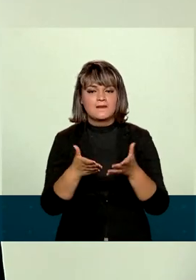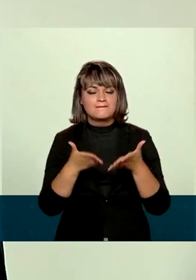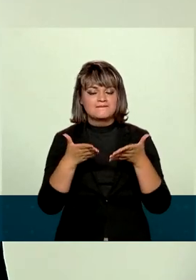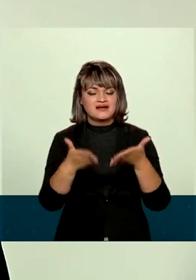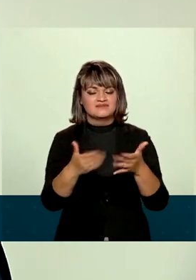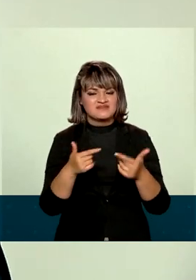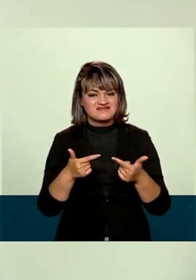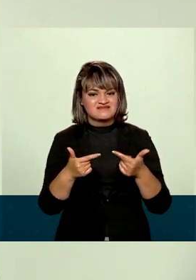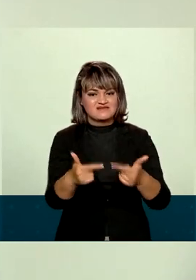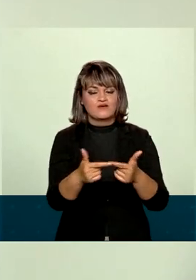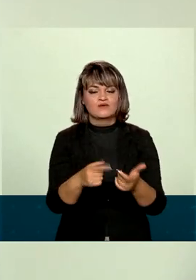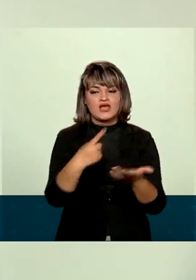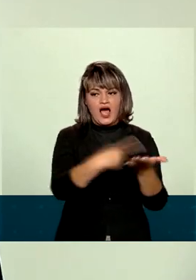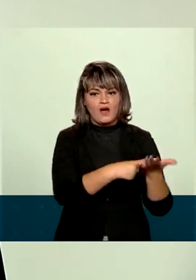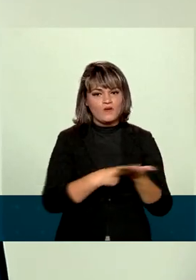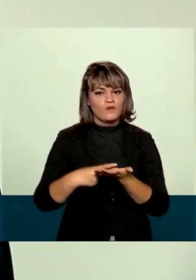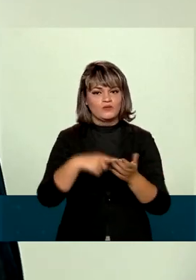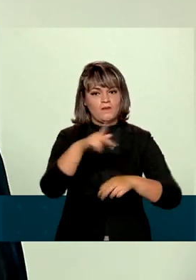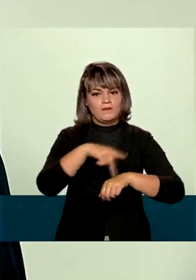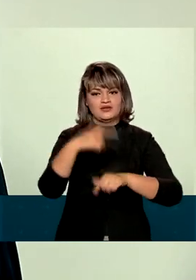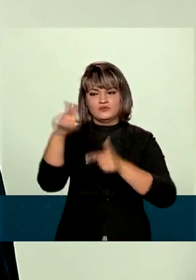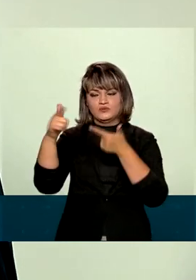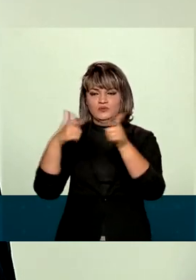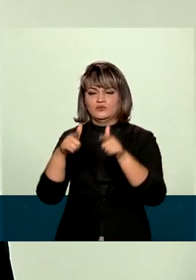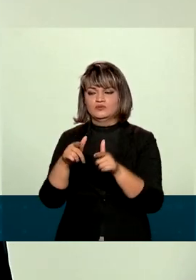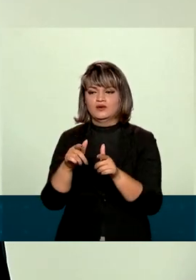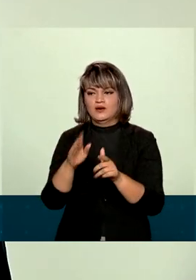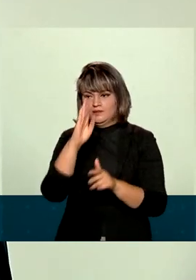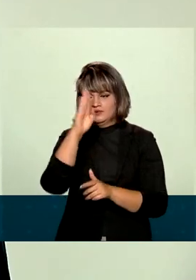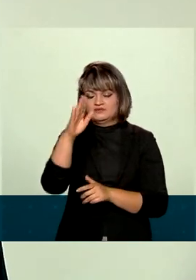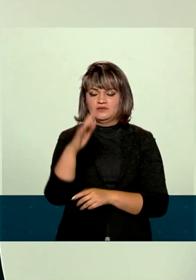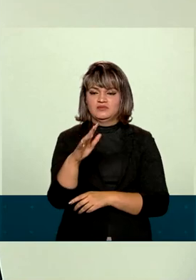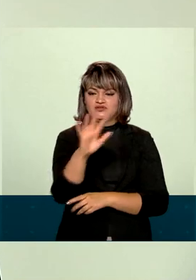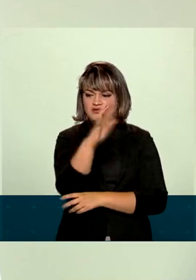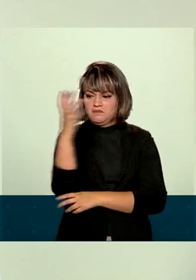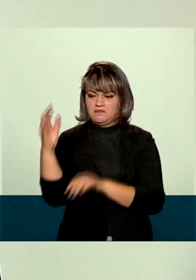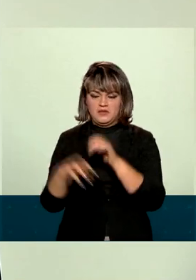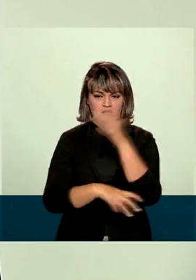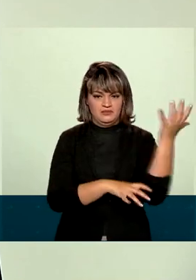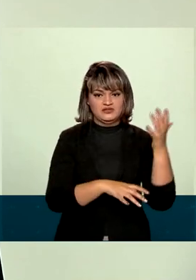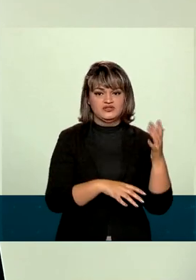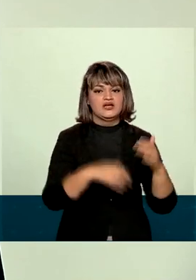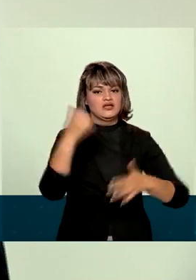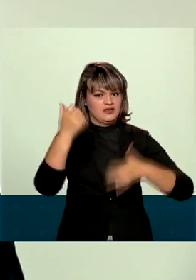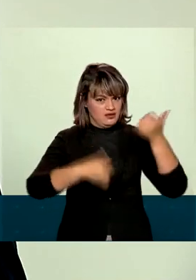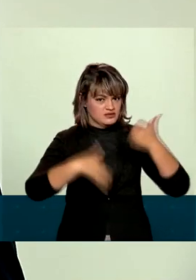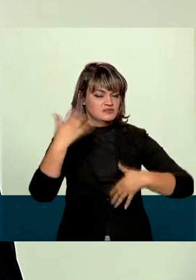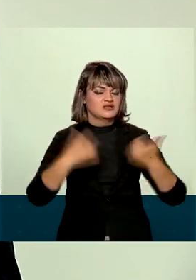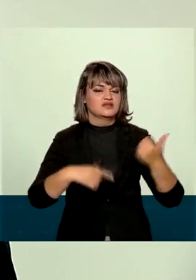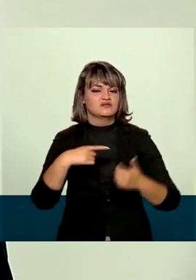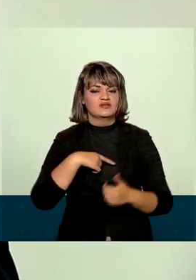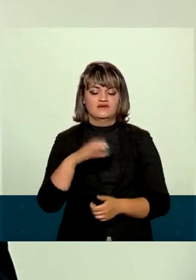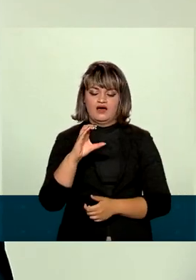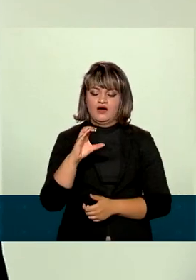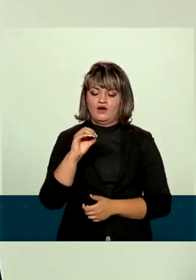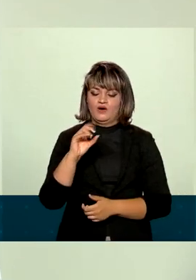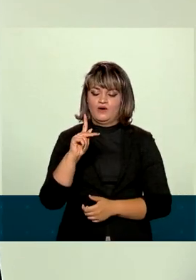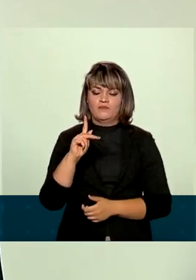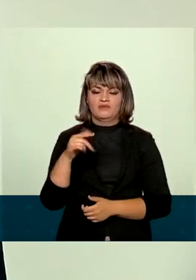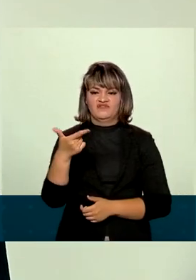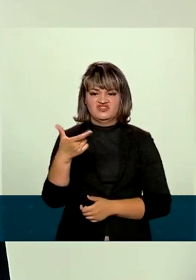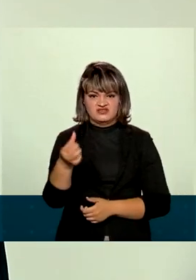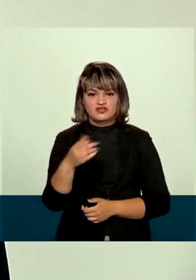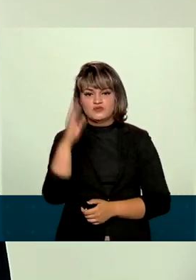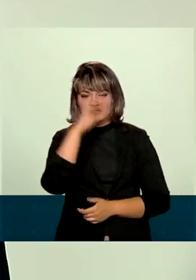ativa nos acordos internacionais e, em particular, nos acordos de meio ambiente. E o presidente citou especificamente a COP26, onde o